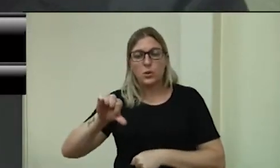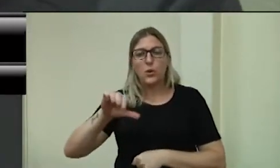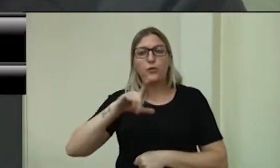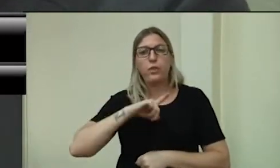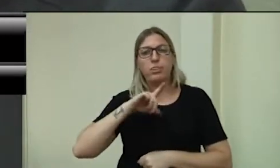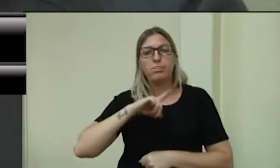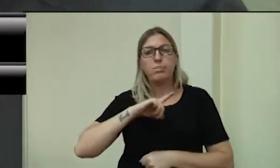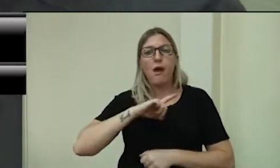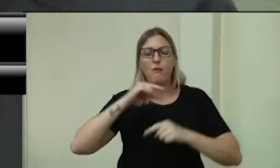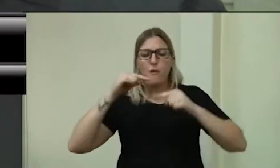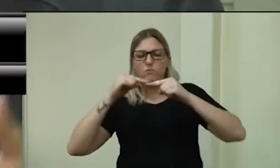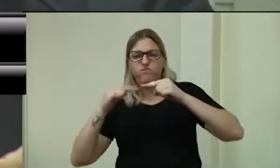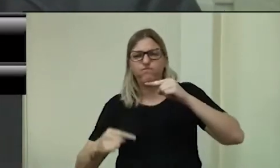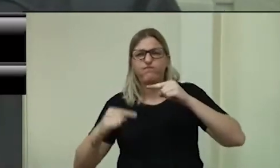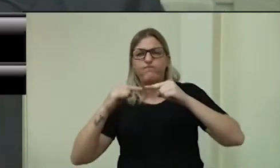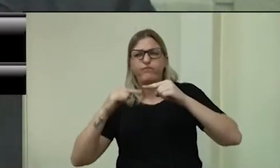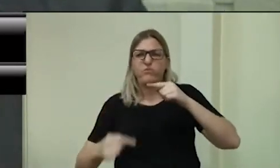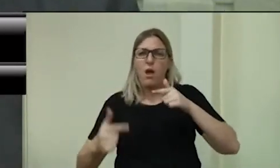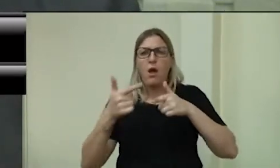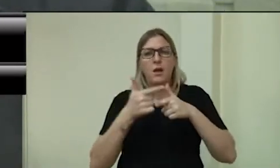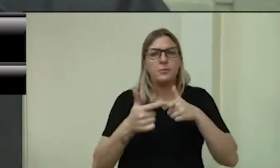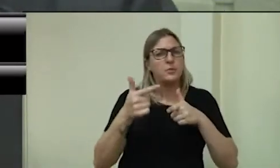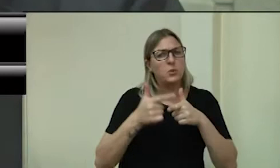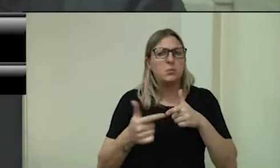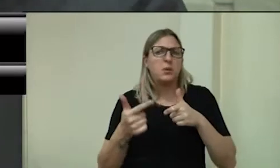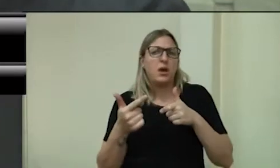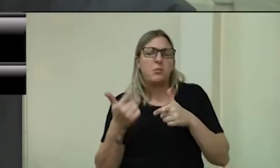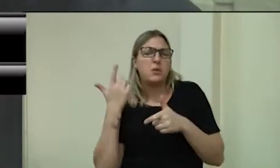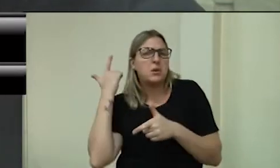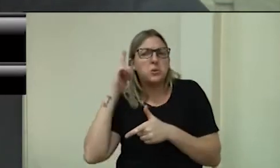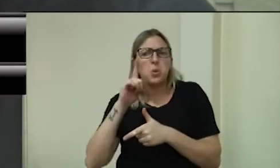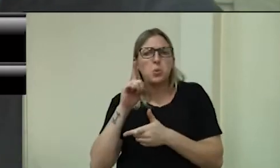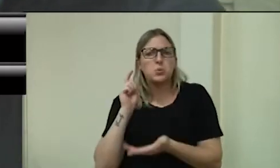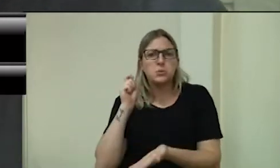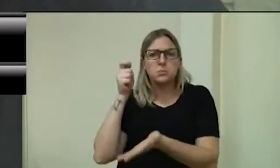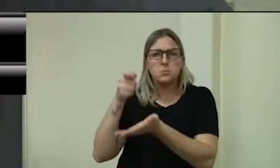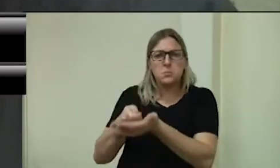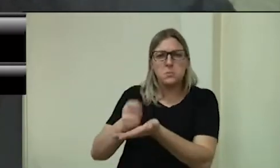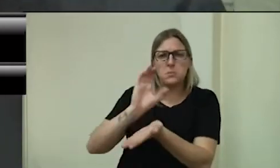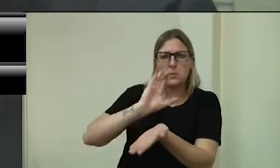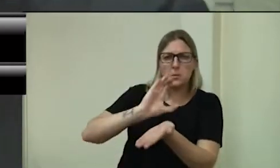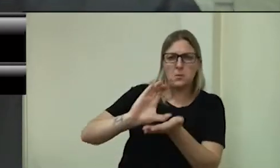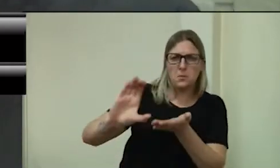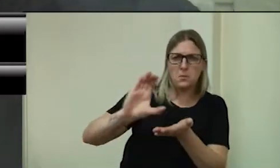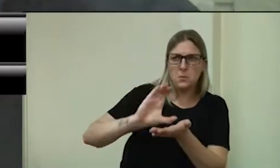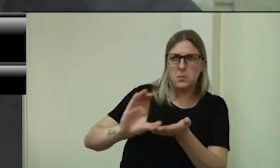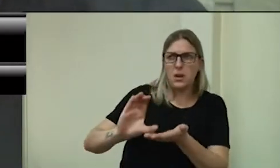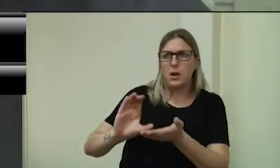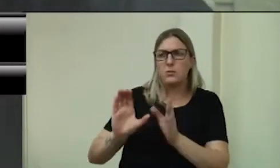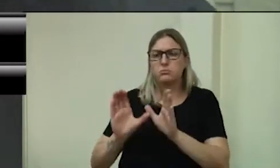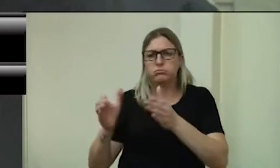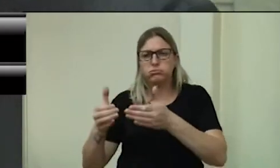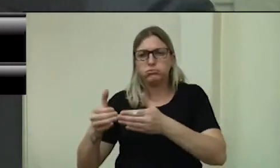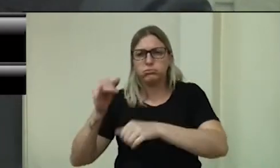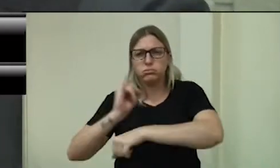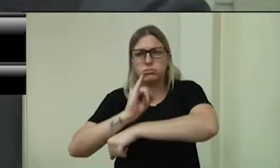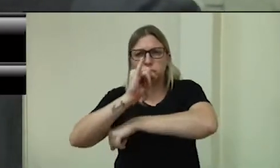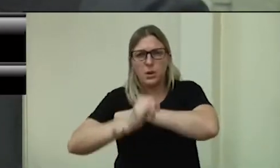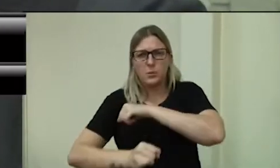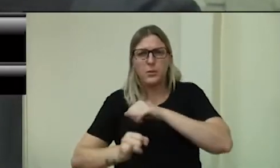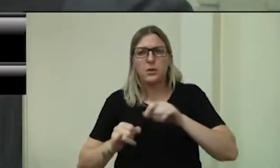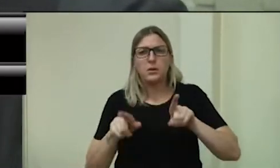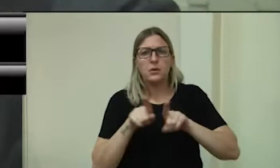alguma discrepância que acabou não conseguindo ser repassado ao Ipiranga Futebol Clube. Presidente, já